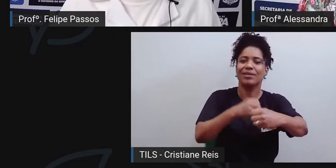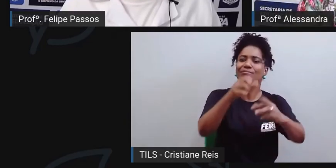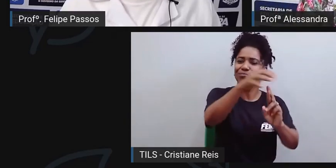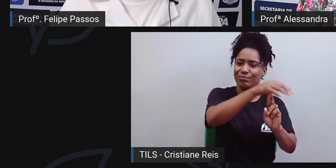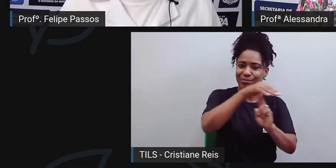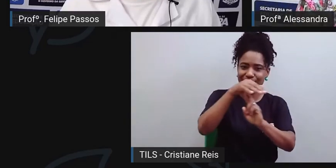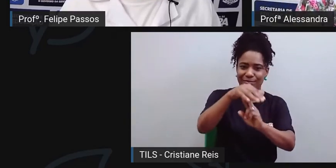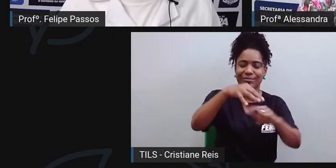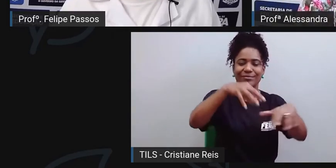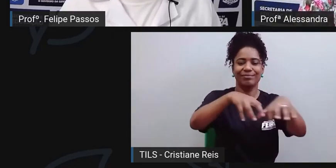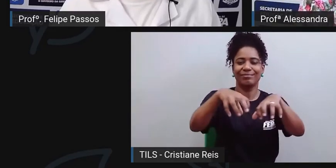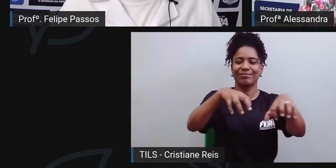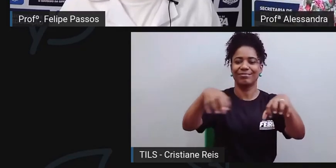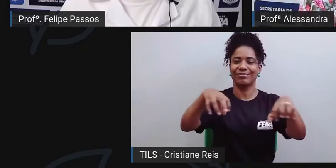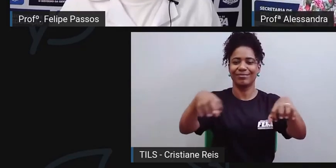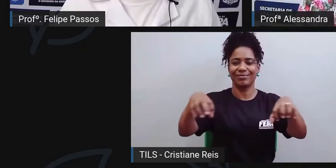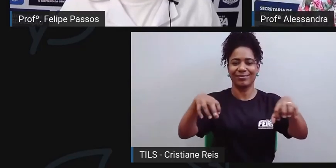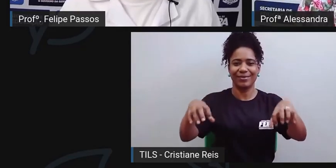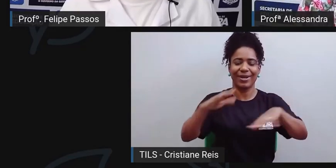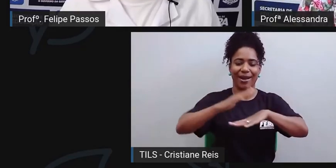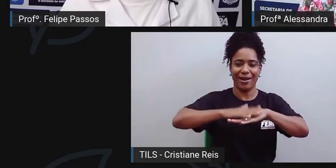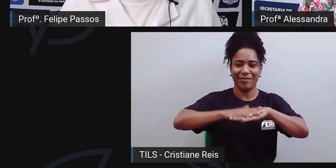traz a sua própria mercadoria para vender.